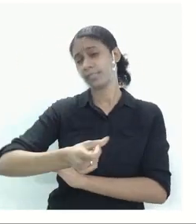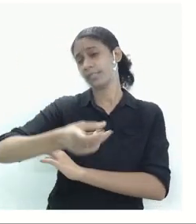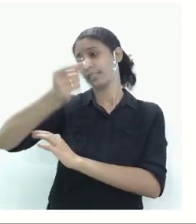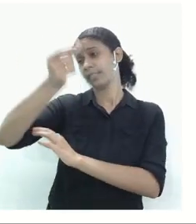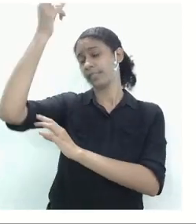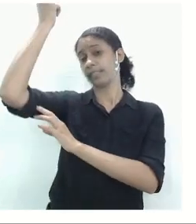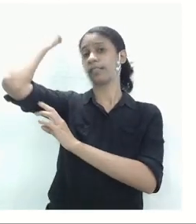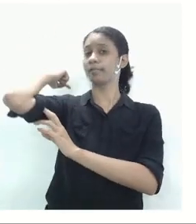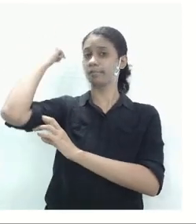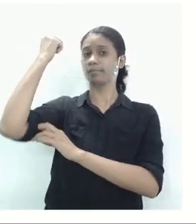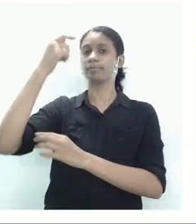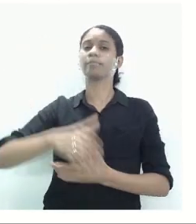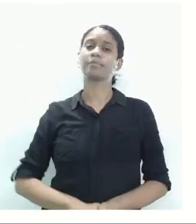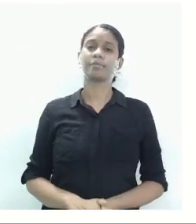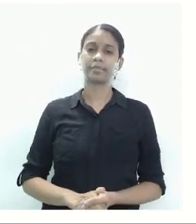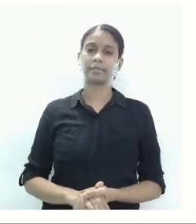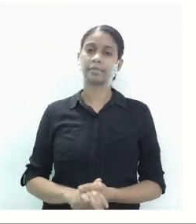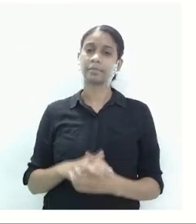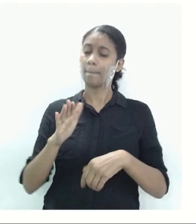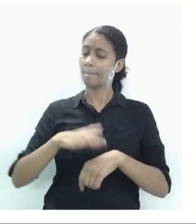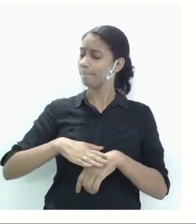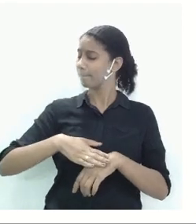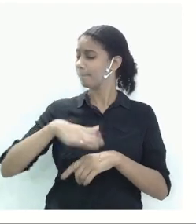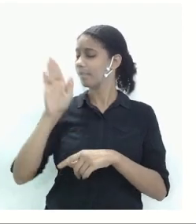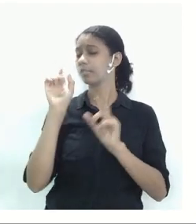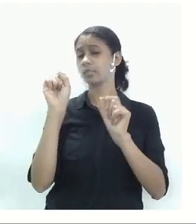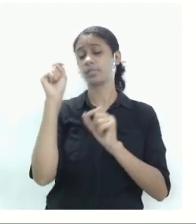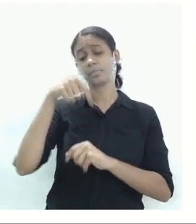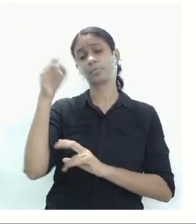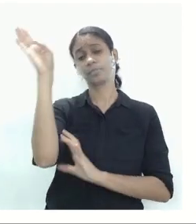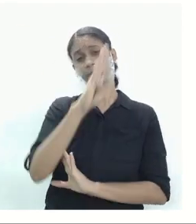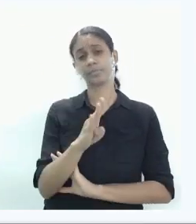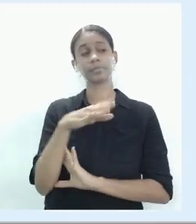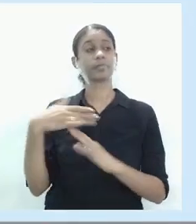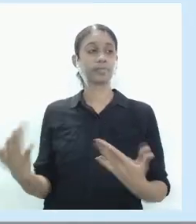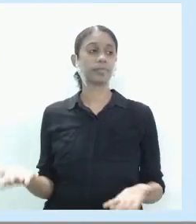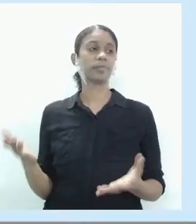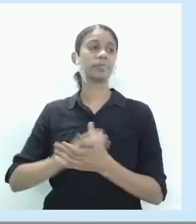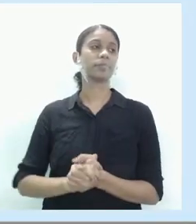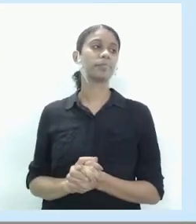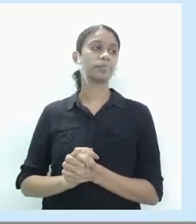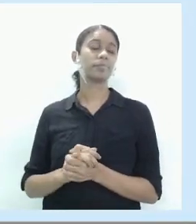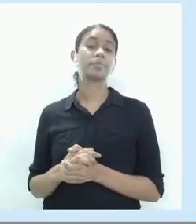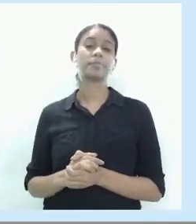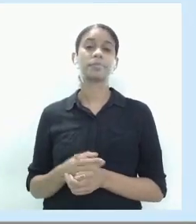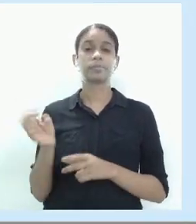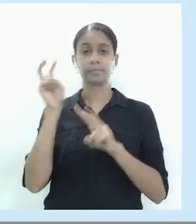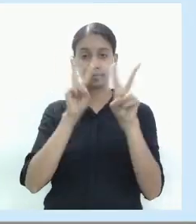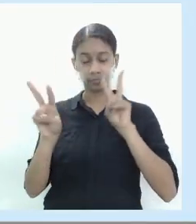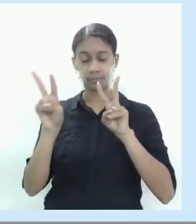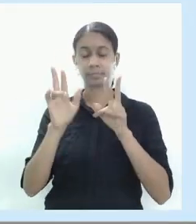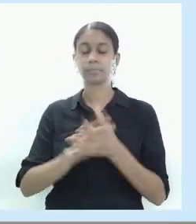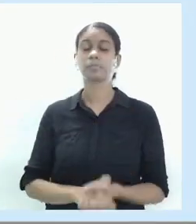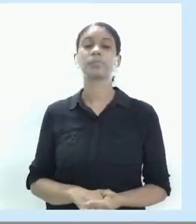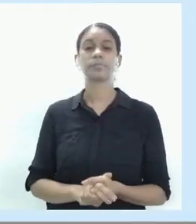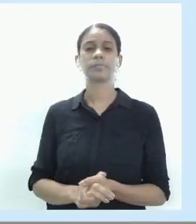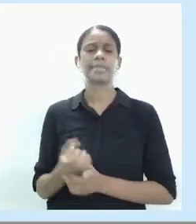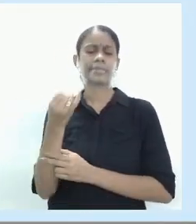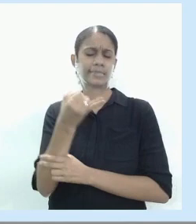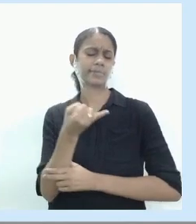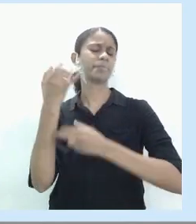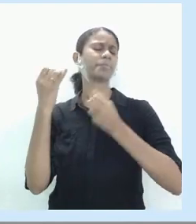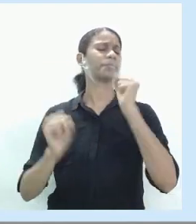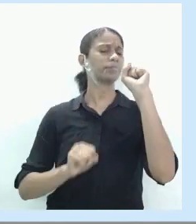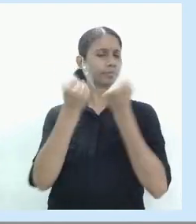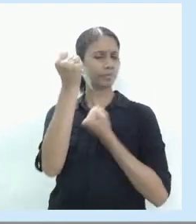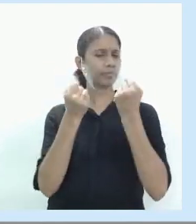antigo do que o Brasil. Tá? Então, volta pra cá. Então, veja só. Se a industrialização